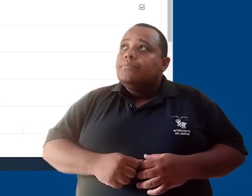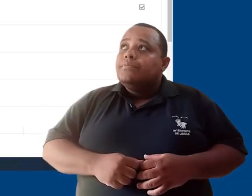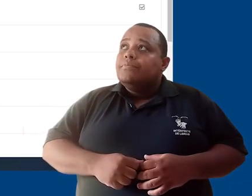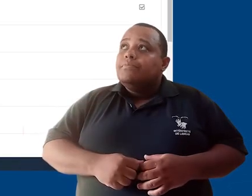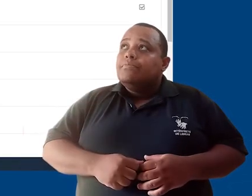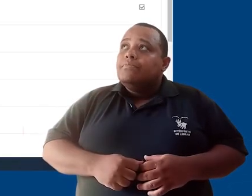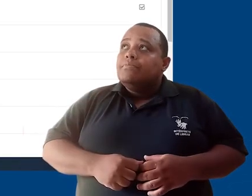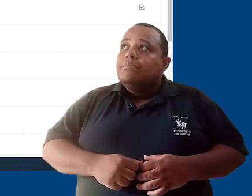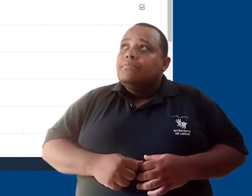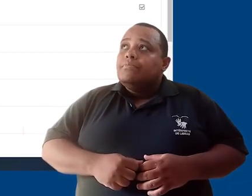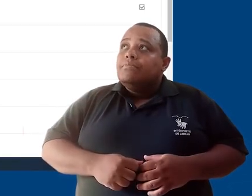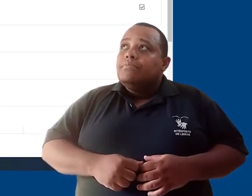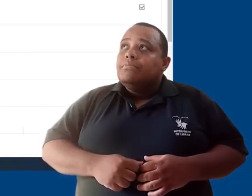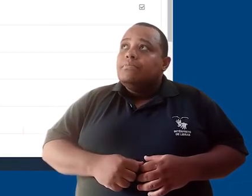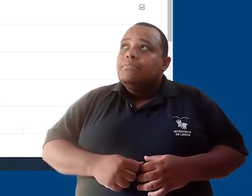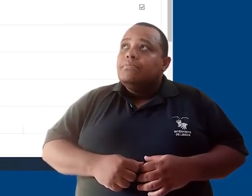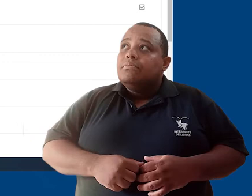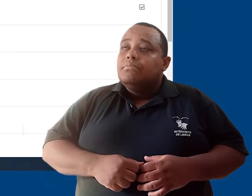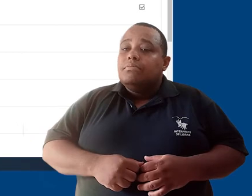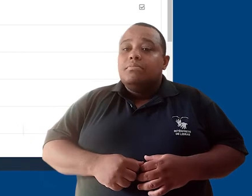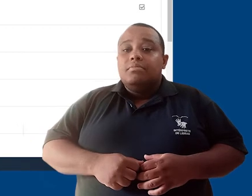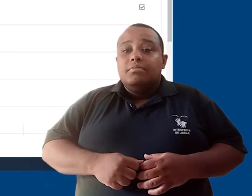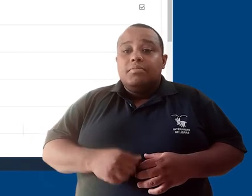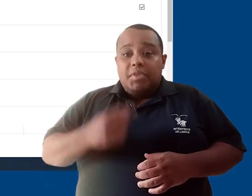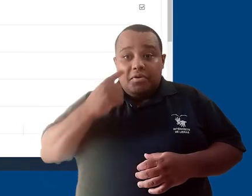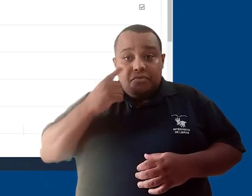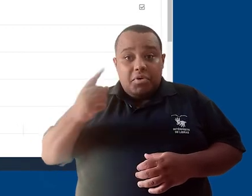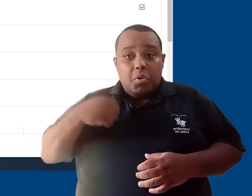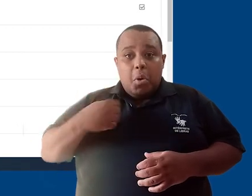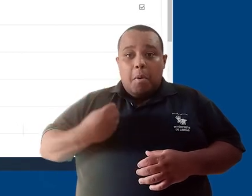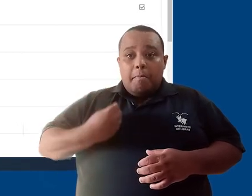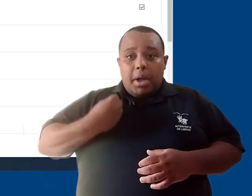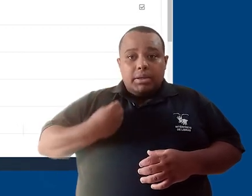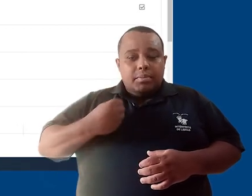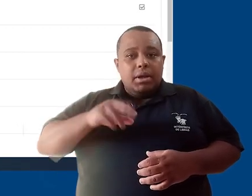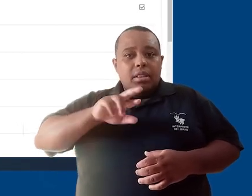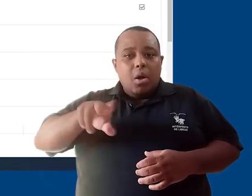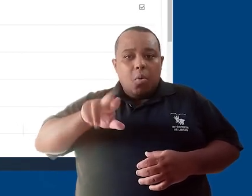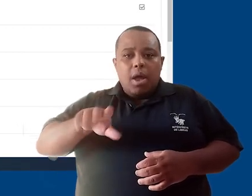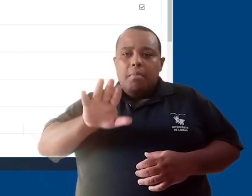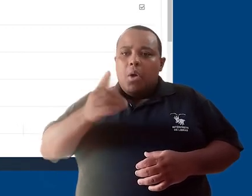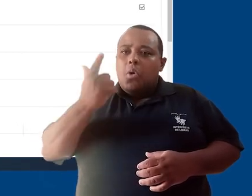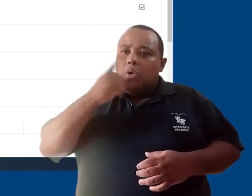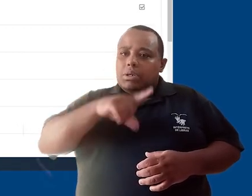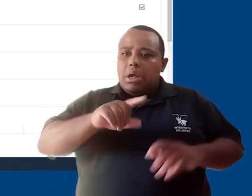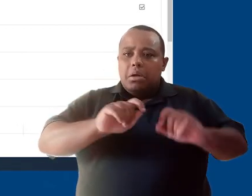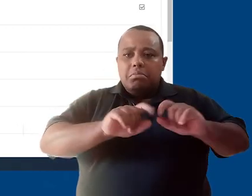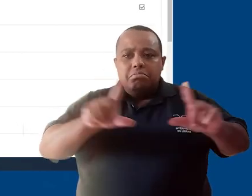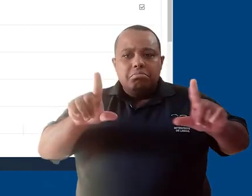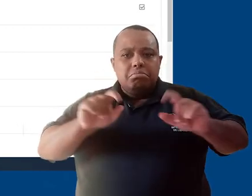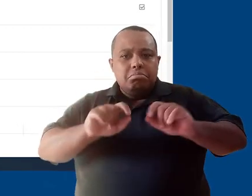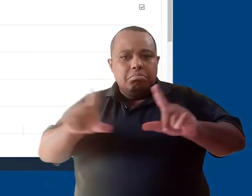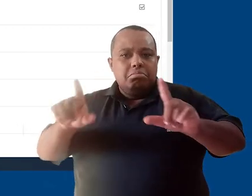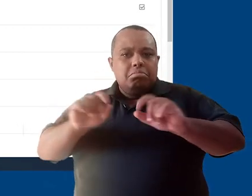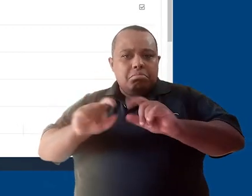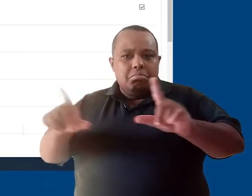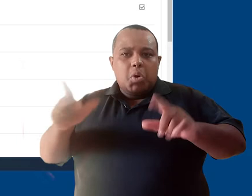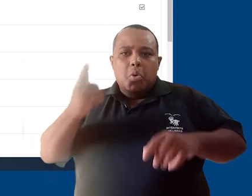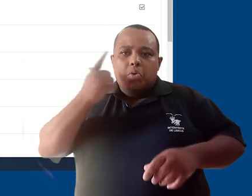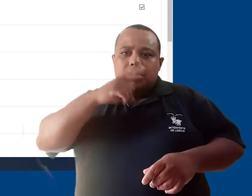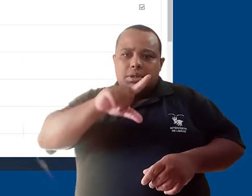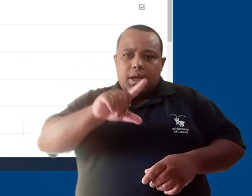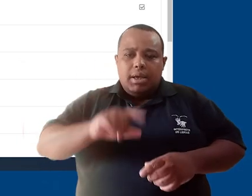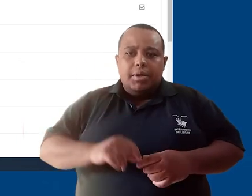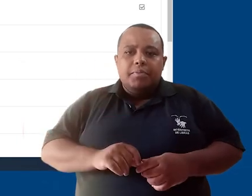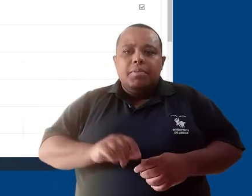disciplina. E reparem que mesmo não sendo um participante da sala, eu consigo acessá-la. Bom, nós